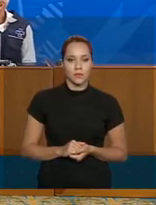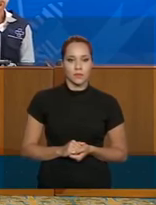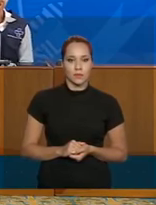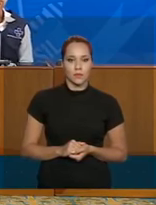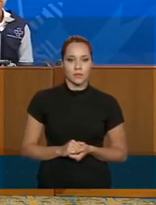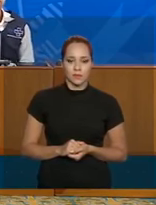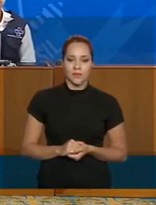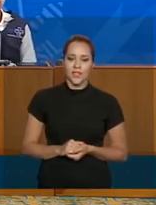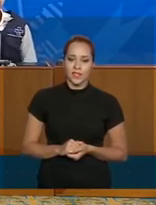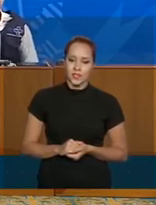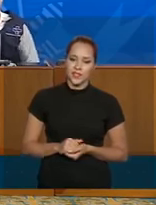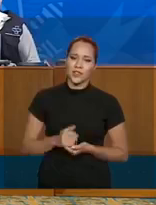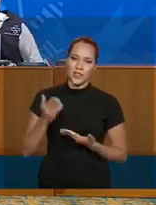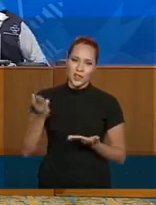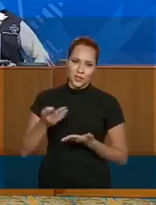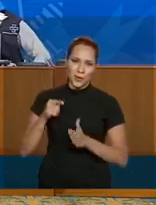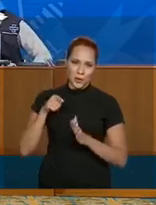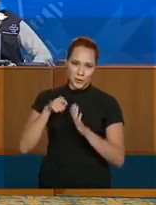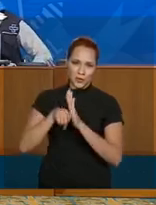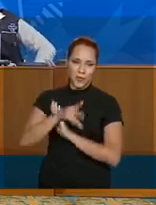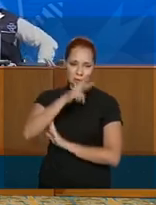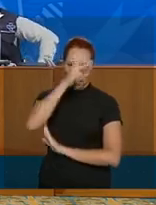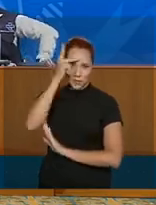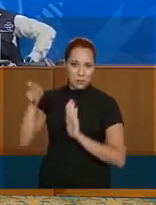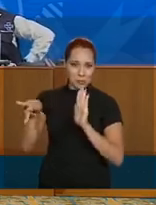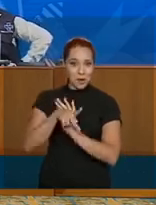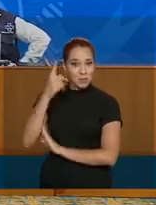Logo para um mineiro de se perguntar isso.